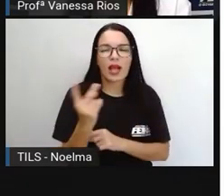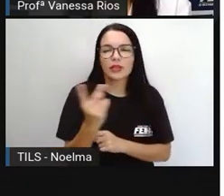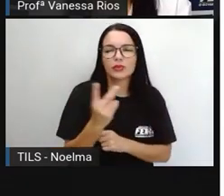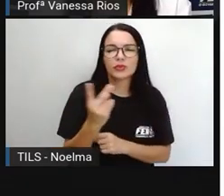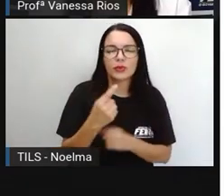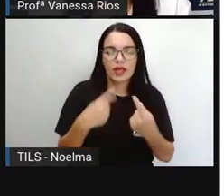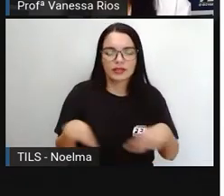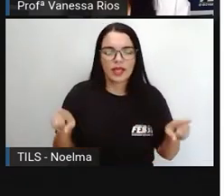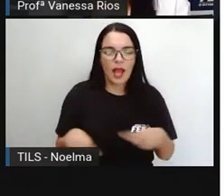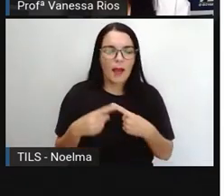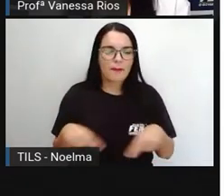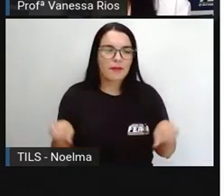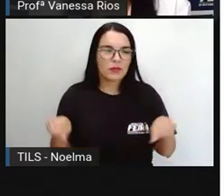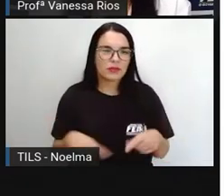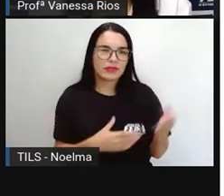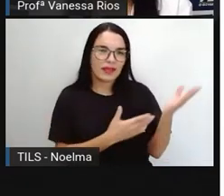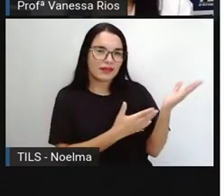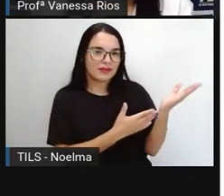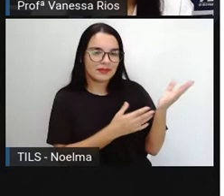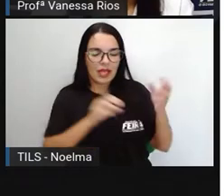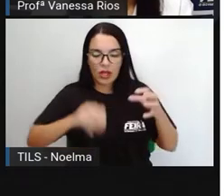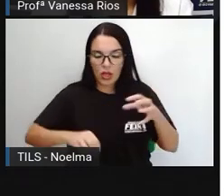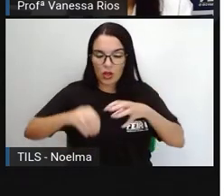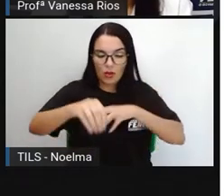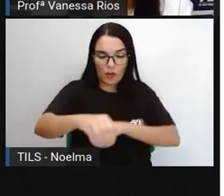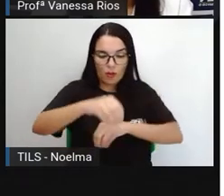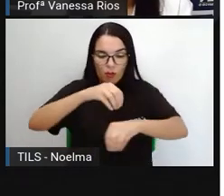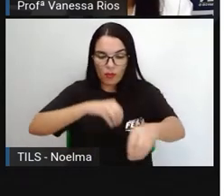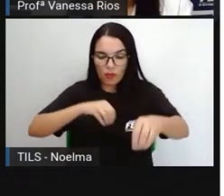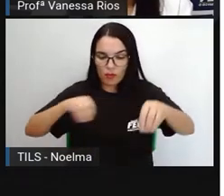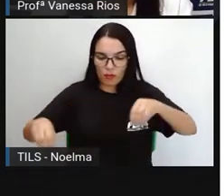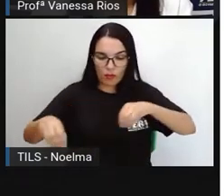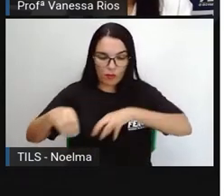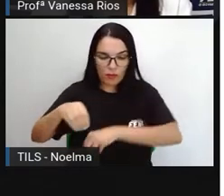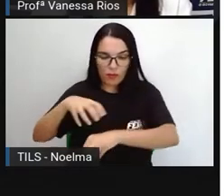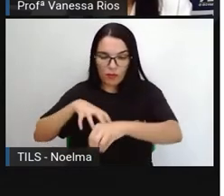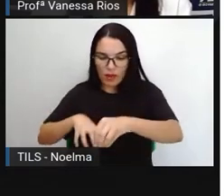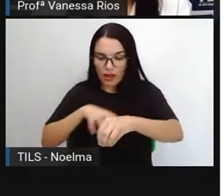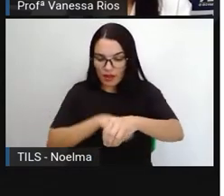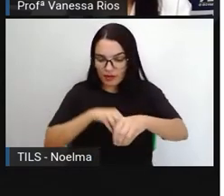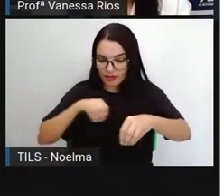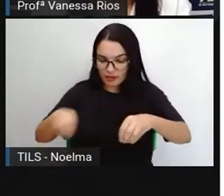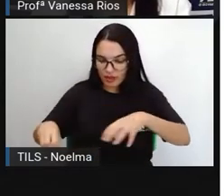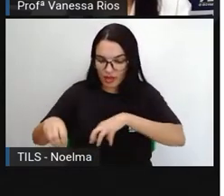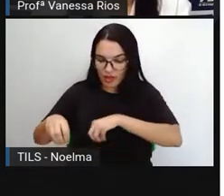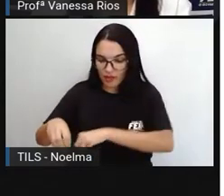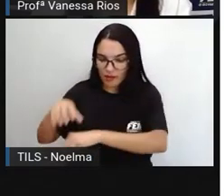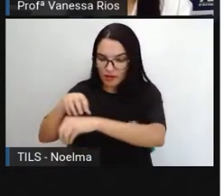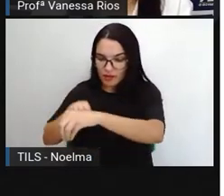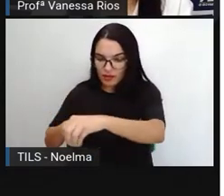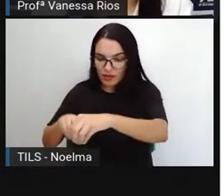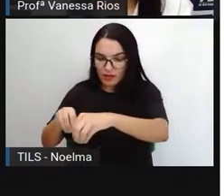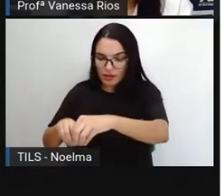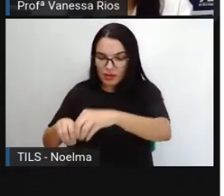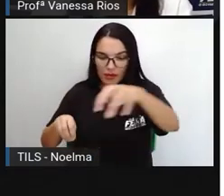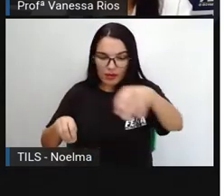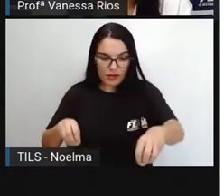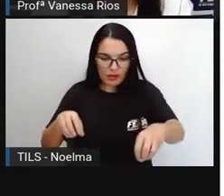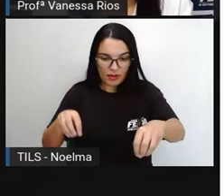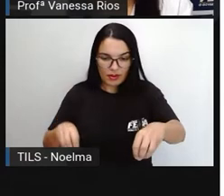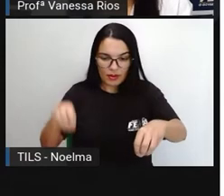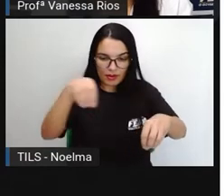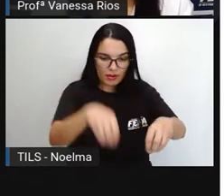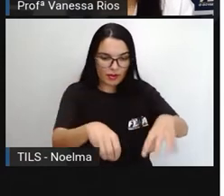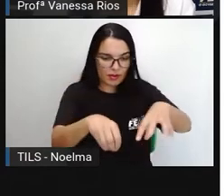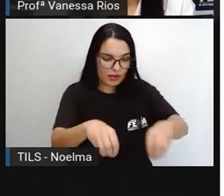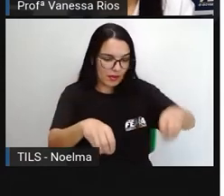cantigas. A primeira aí é Escravos de Jó. Conhece aí essa cantiga de roda? É uma cantiga aí folclórica, né?